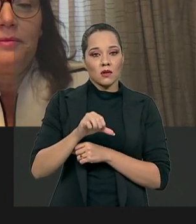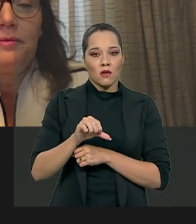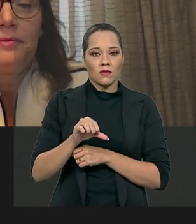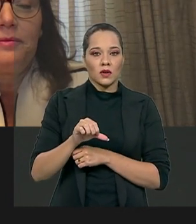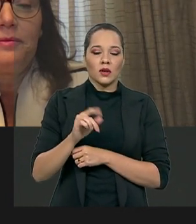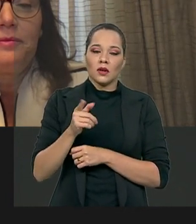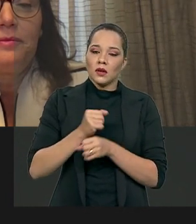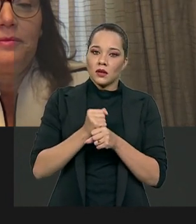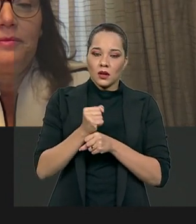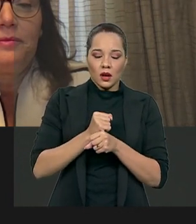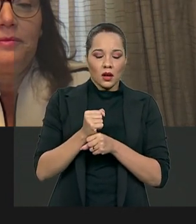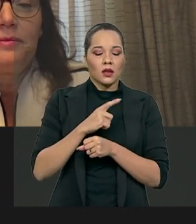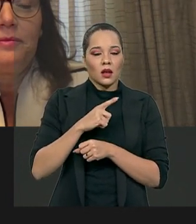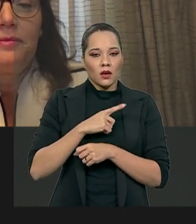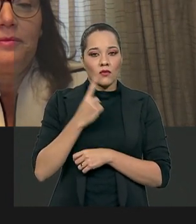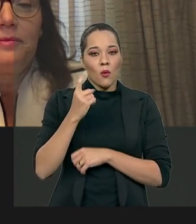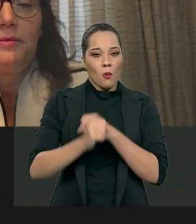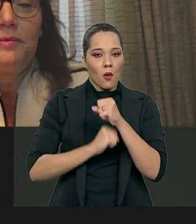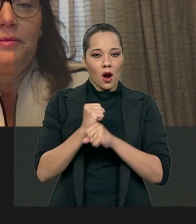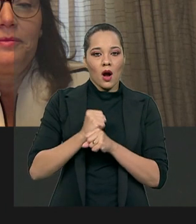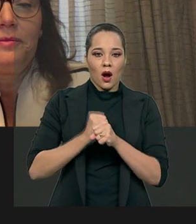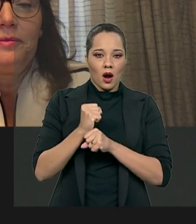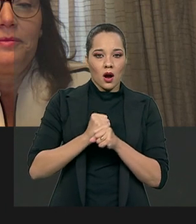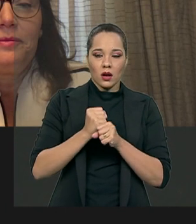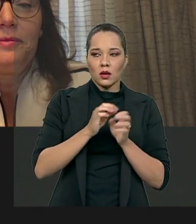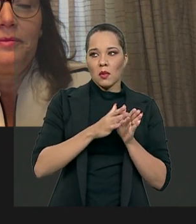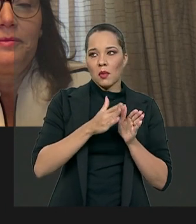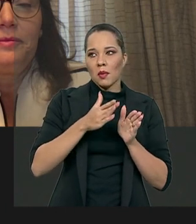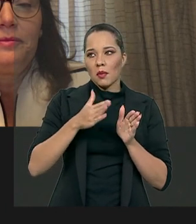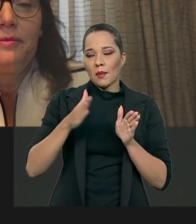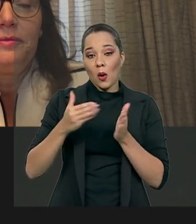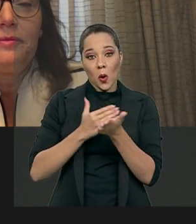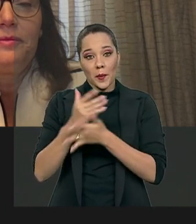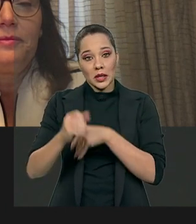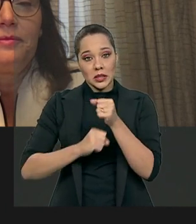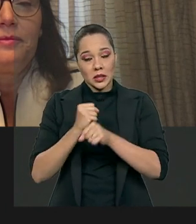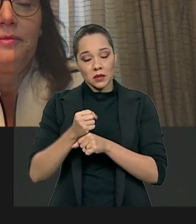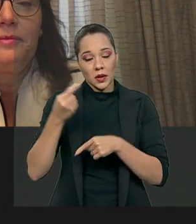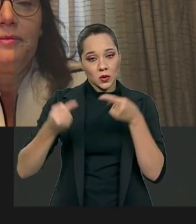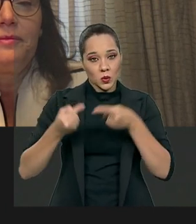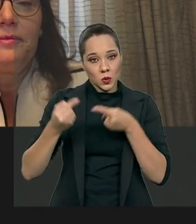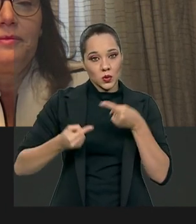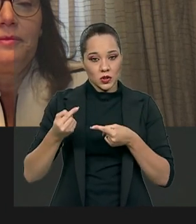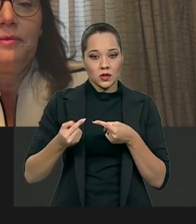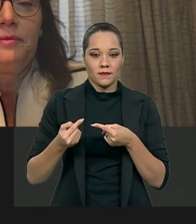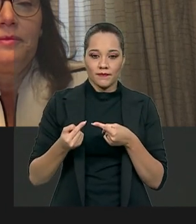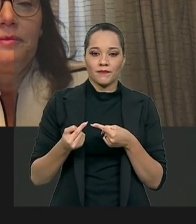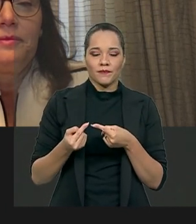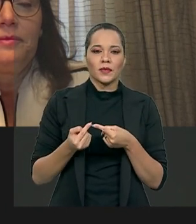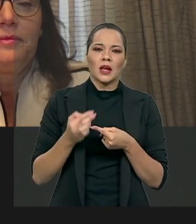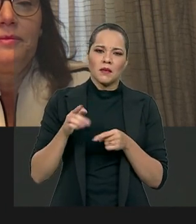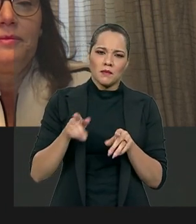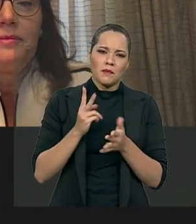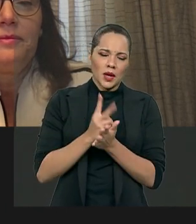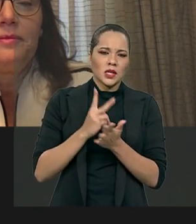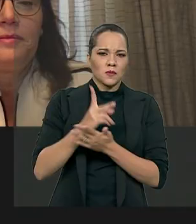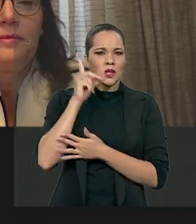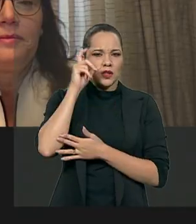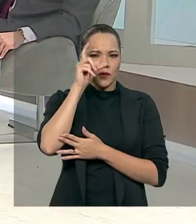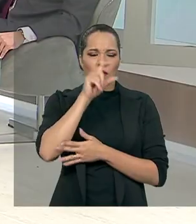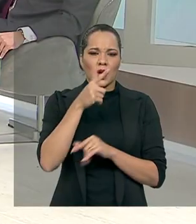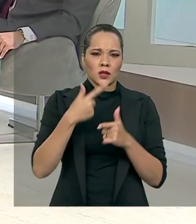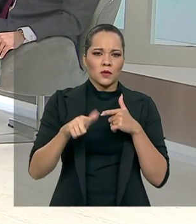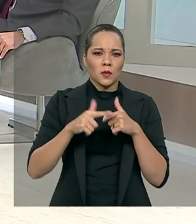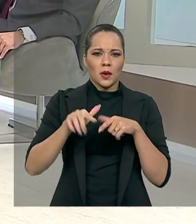o ano de 2019 inteiro e começo desse ano para discutir. Ainda com as dificuldades da pandemia,